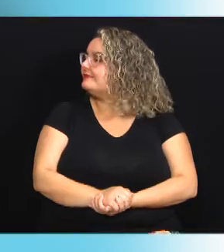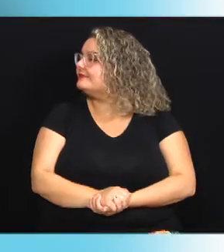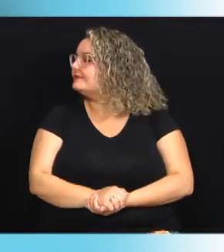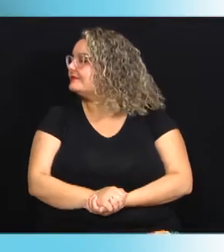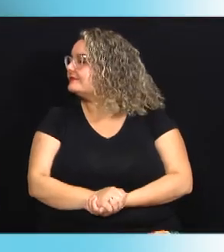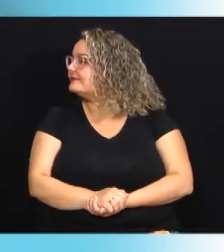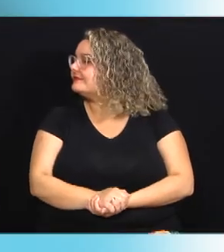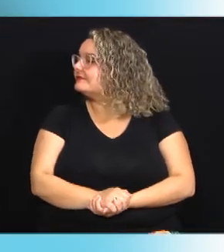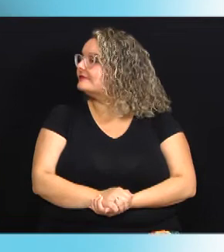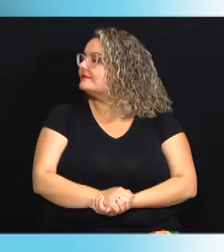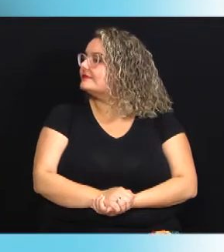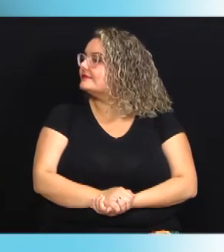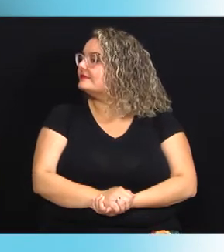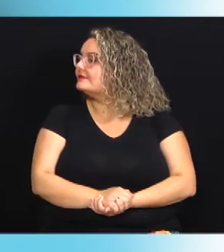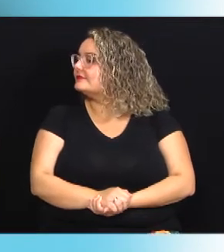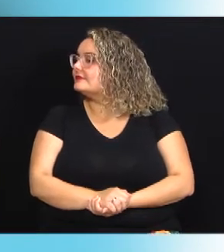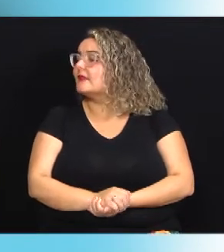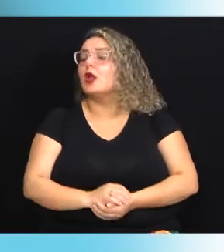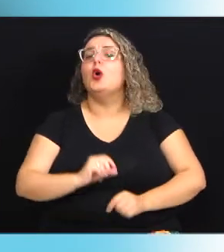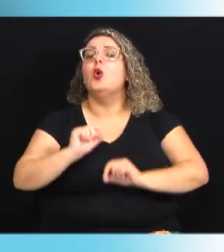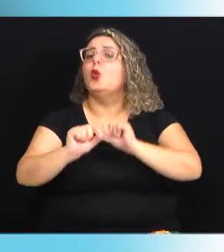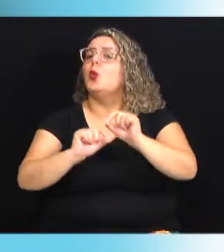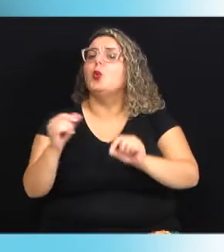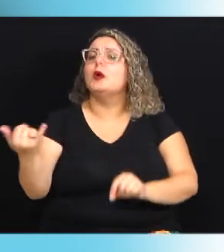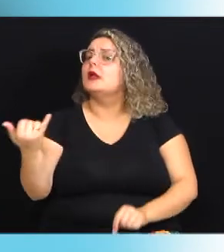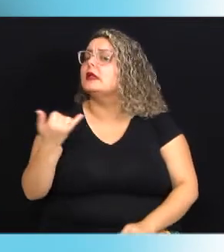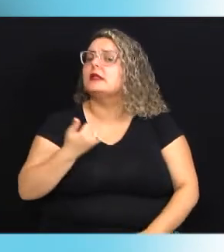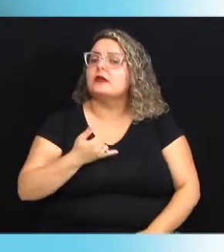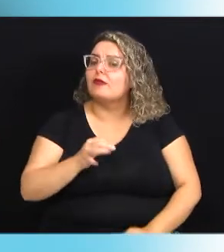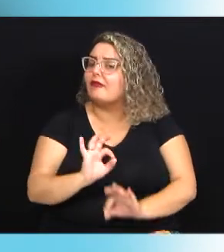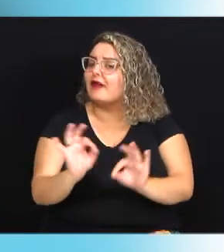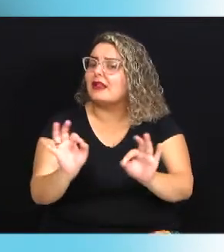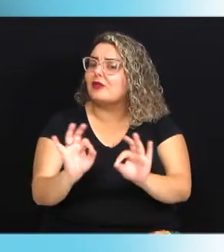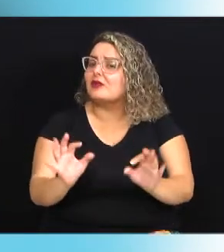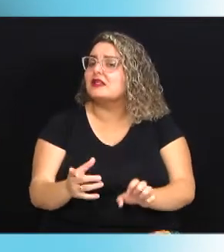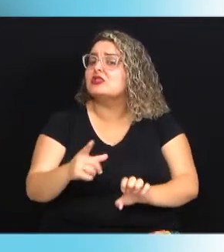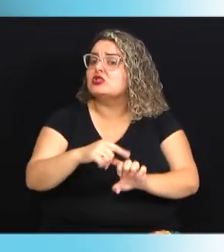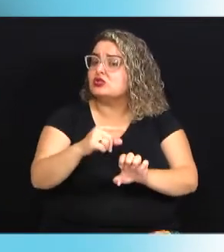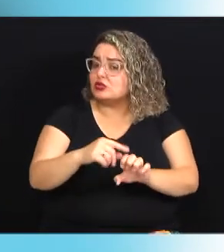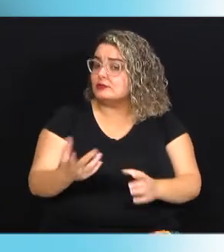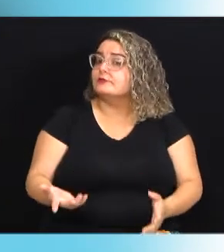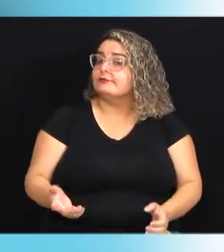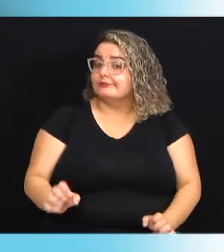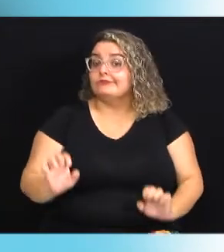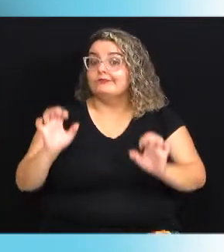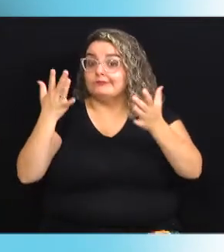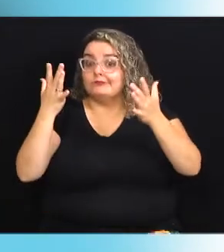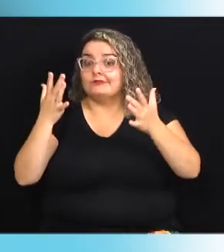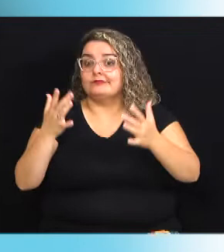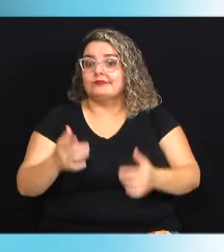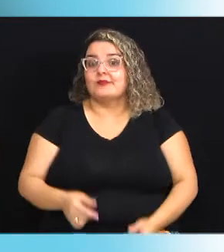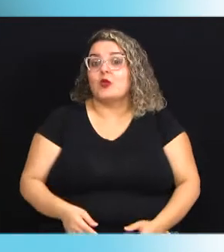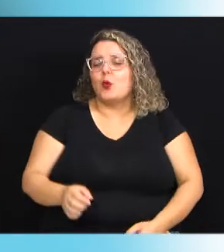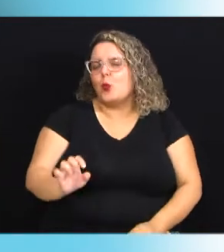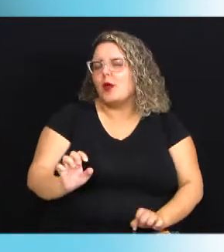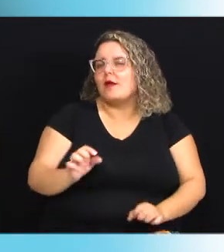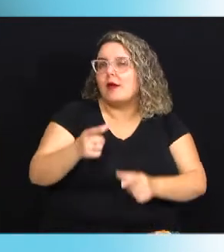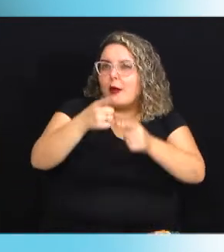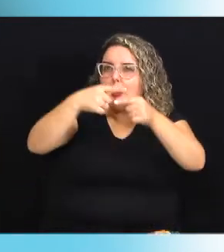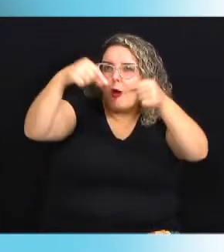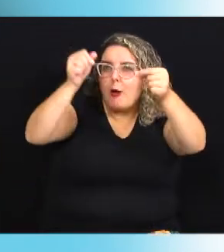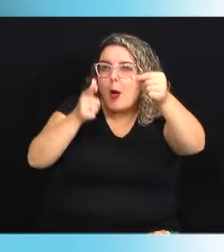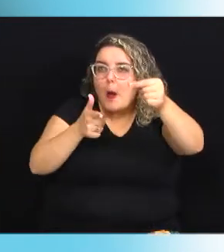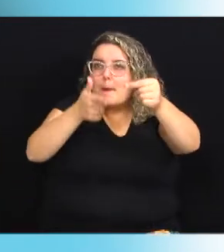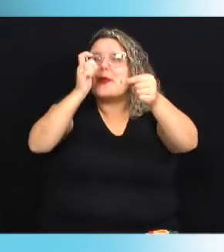O que não te contam sobre empreender? Histórias do evento que acertou um tiro na lua. Eles tinham